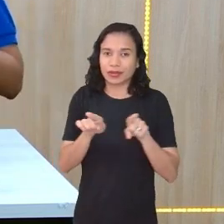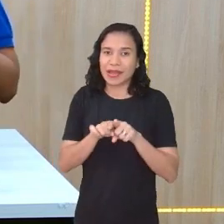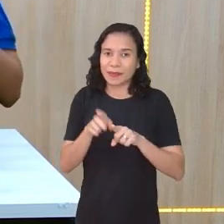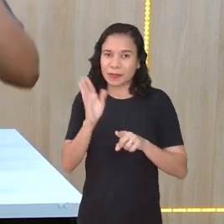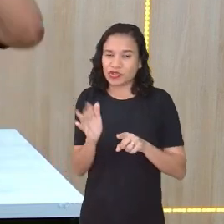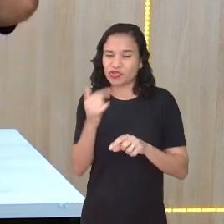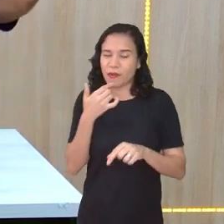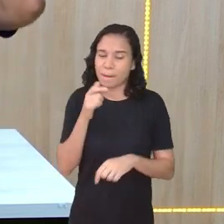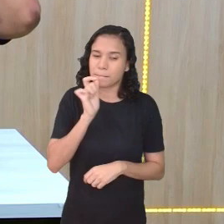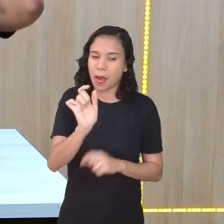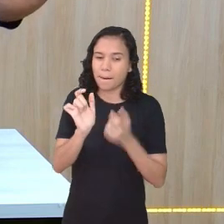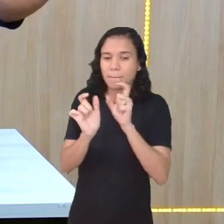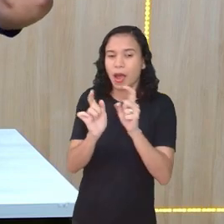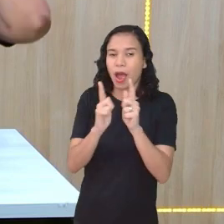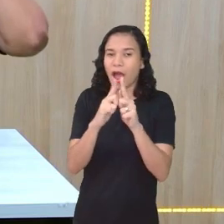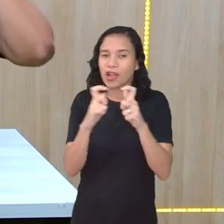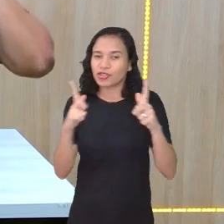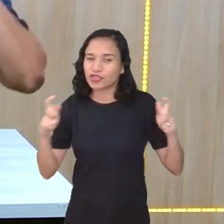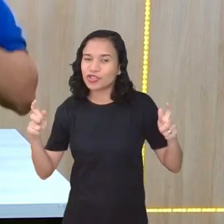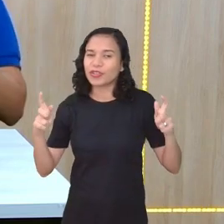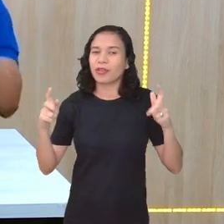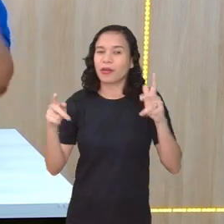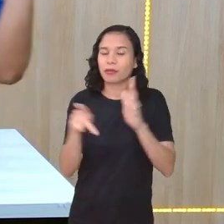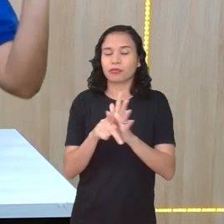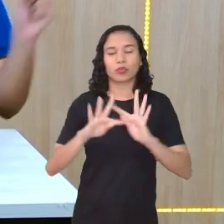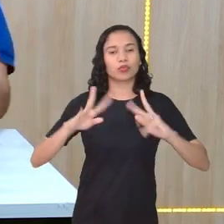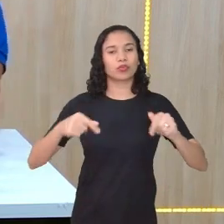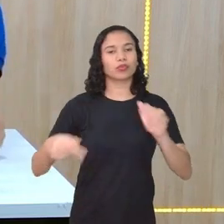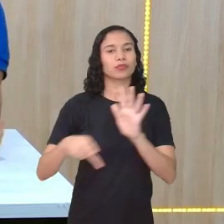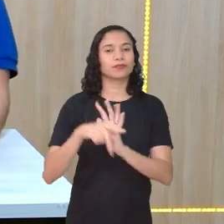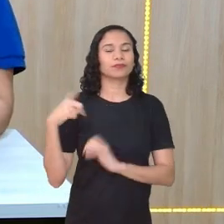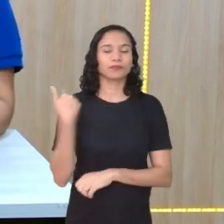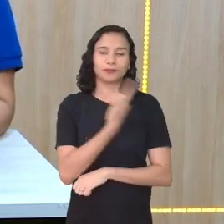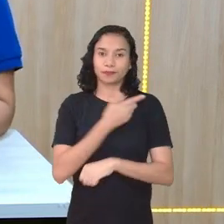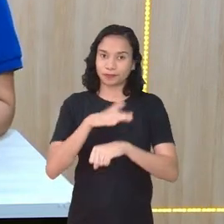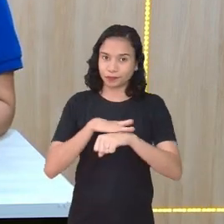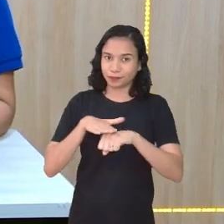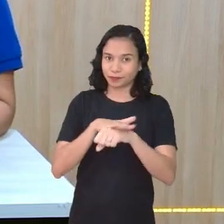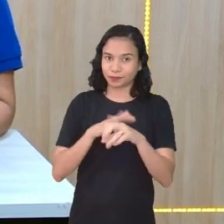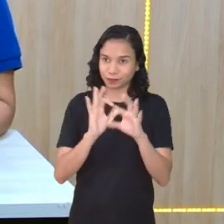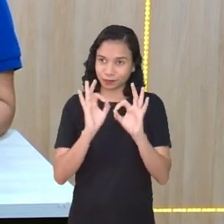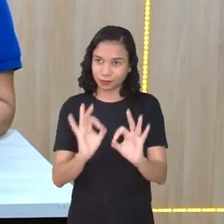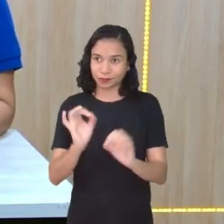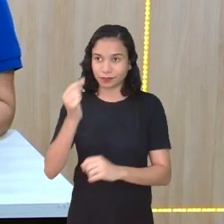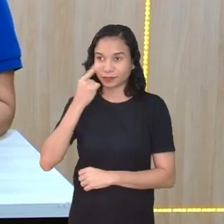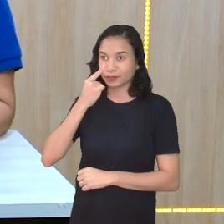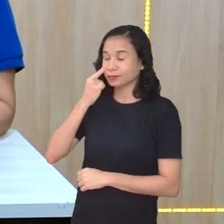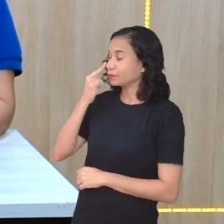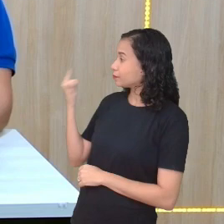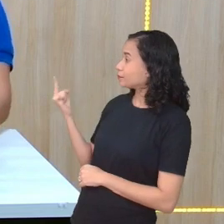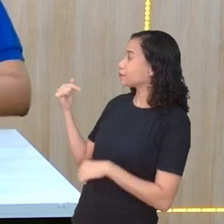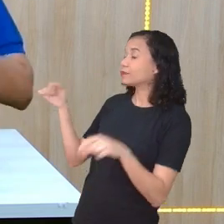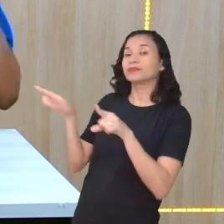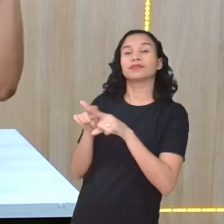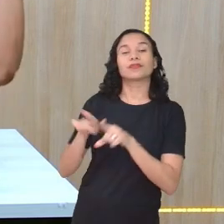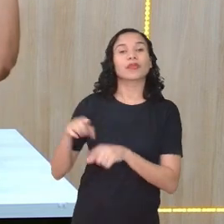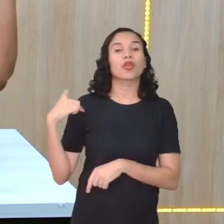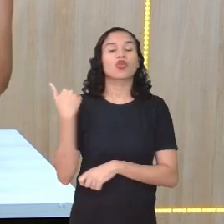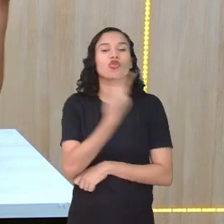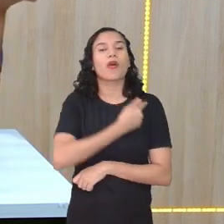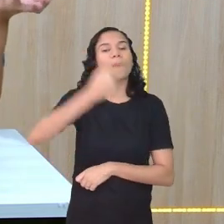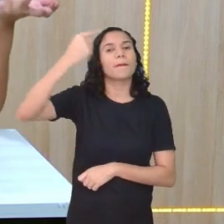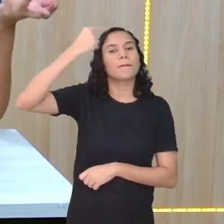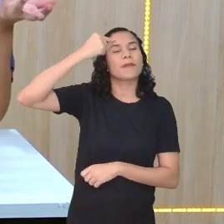as marcas, As gírias. As gírias. E tudo isso a gente vai conversar aqui, tá? Olha, e aí vamos pensar nas